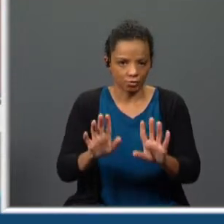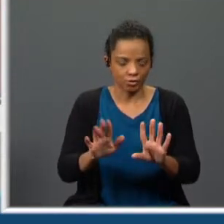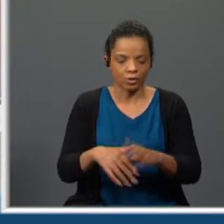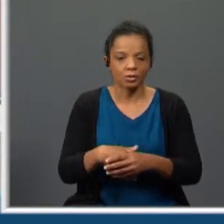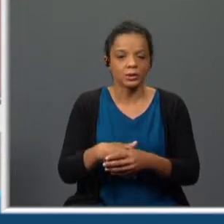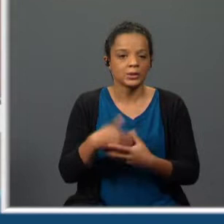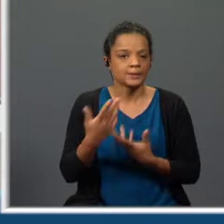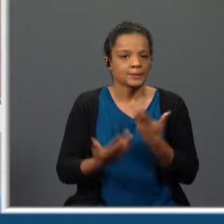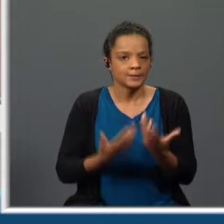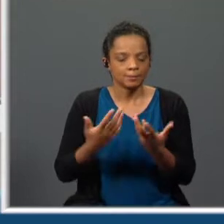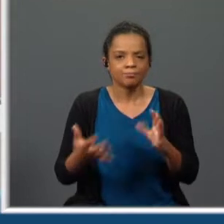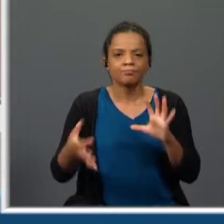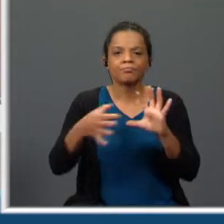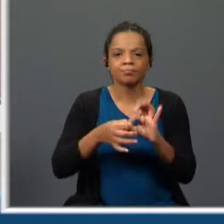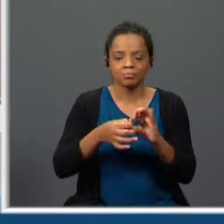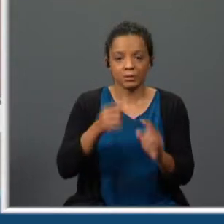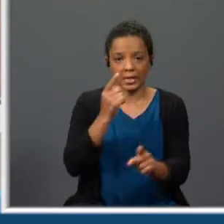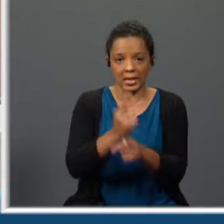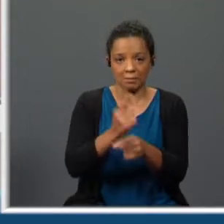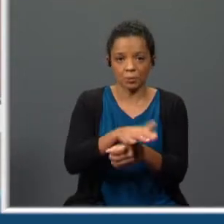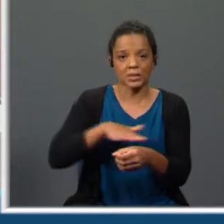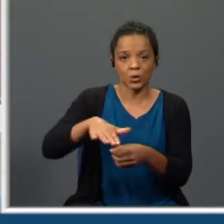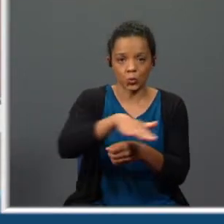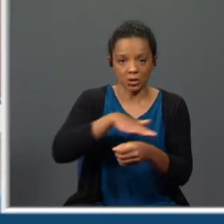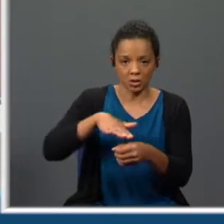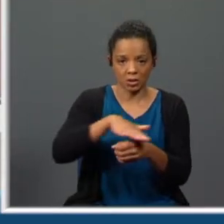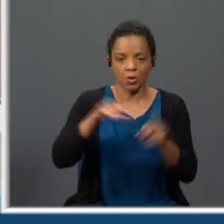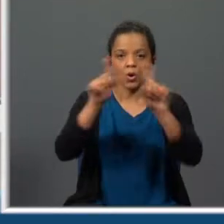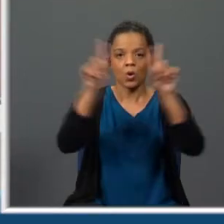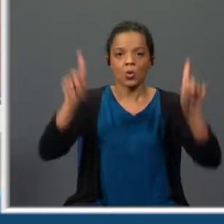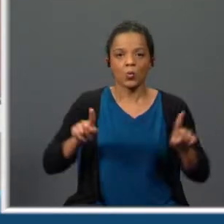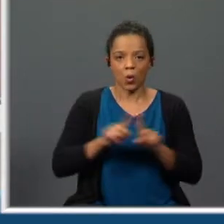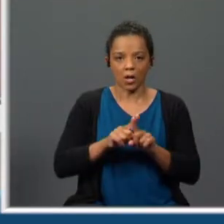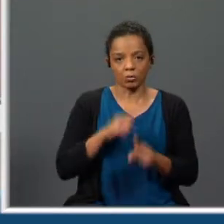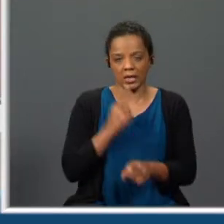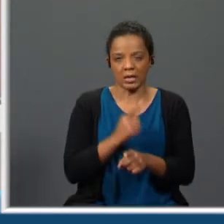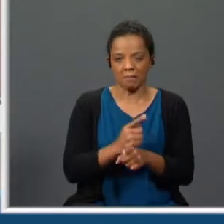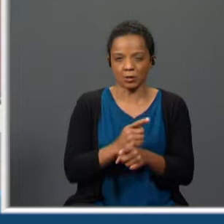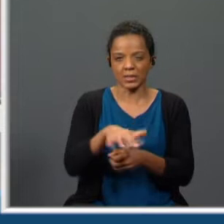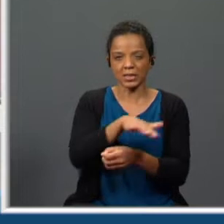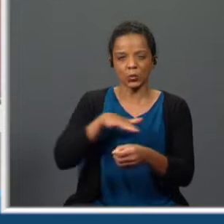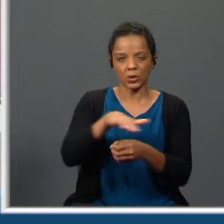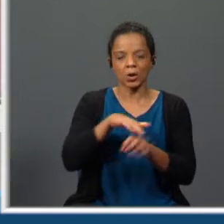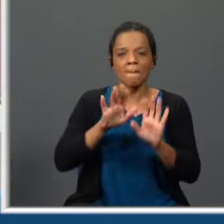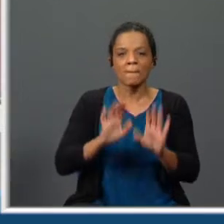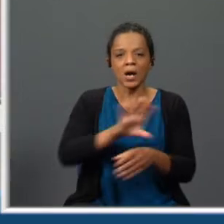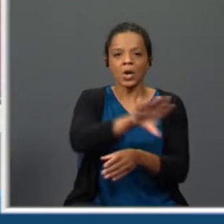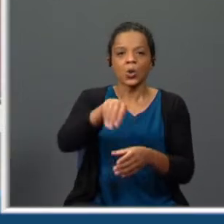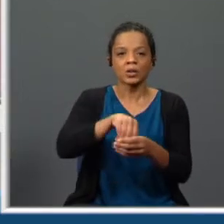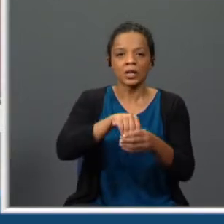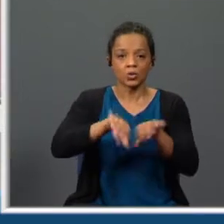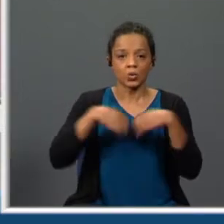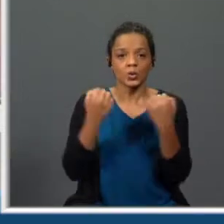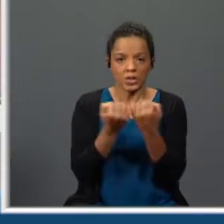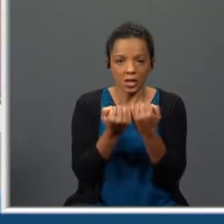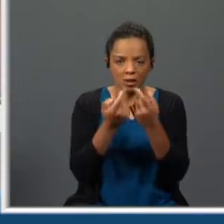se referem à mesma situação, não é? Estes quadros representam uma mesma situação, mas em contextos sociais